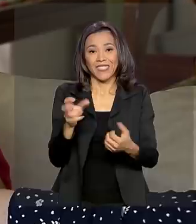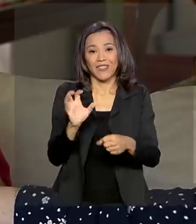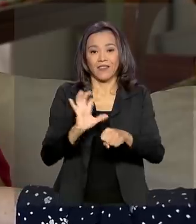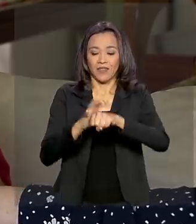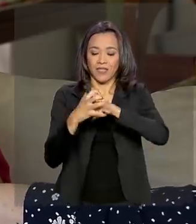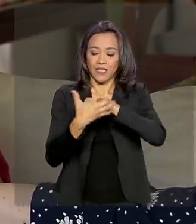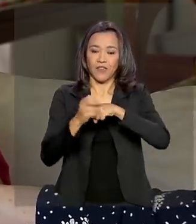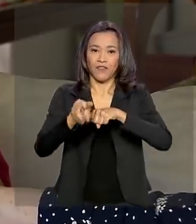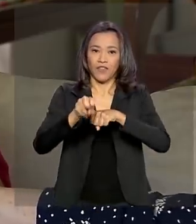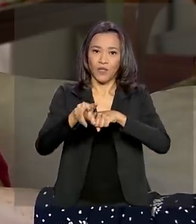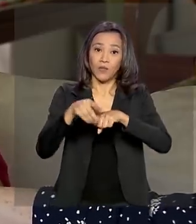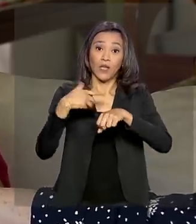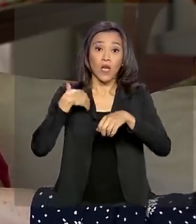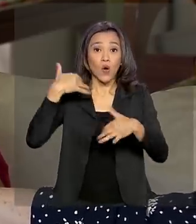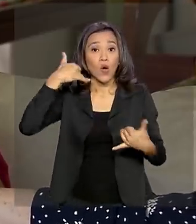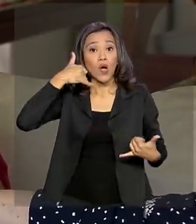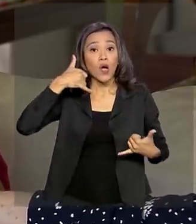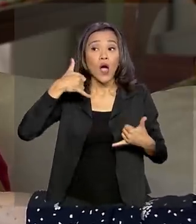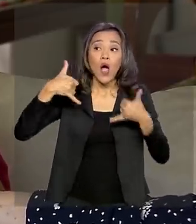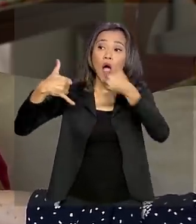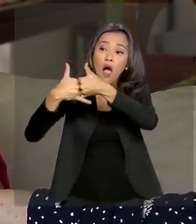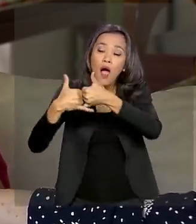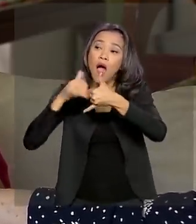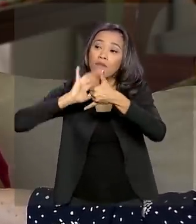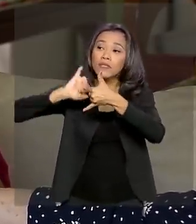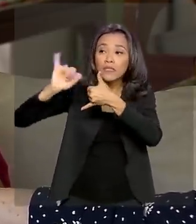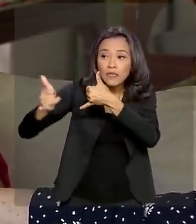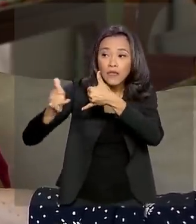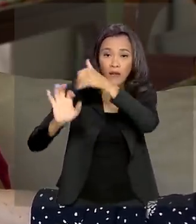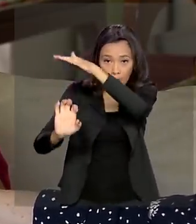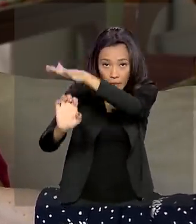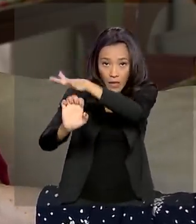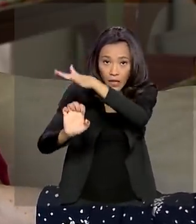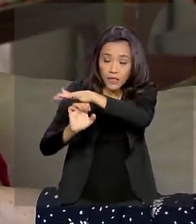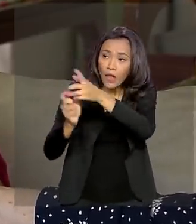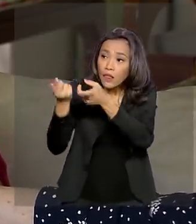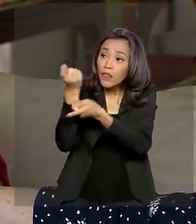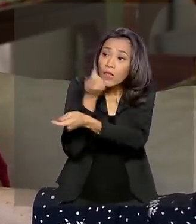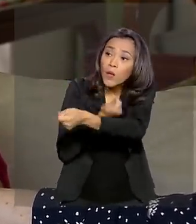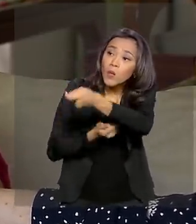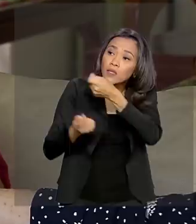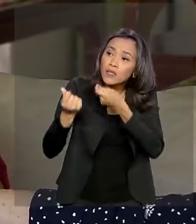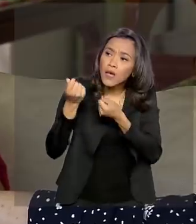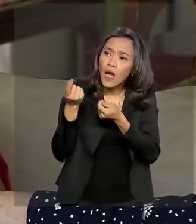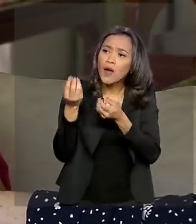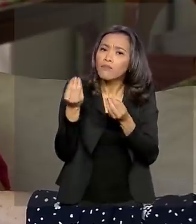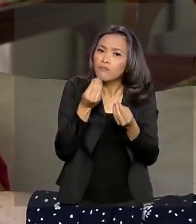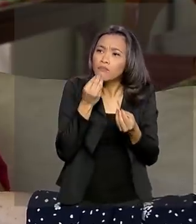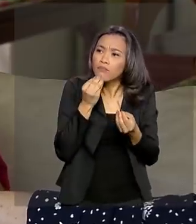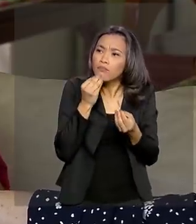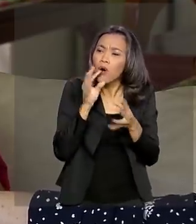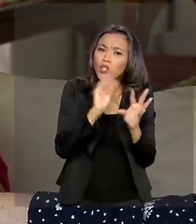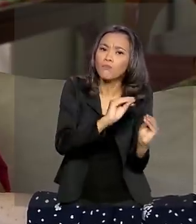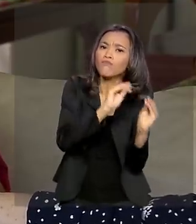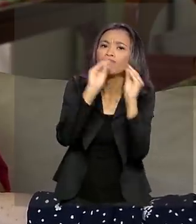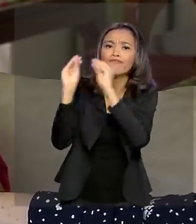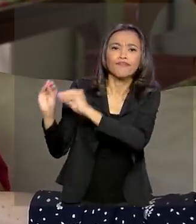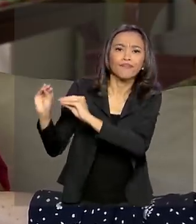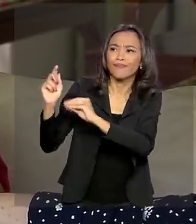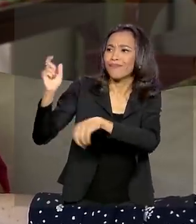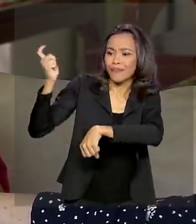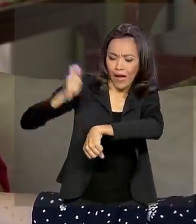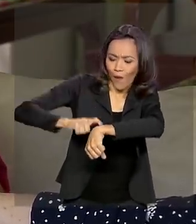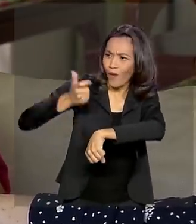resolvi entrar em contato com a minha agente de viagem e negociar para adiar a viagem. Porque não tem